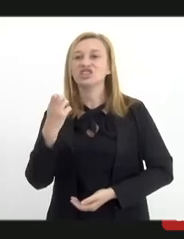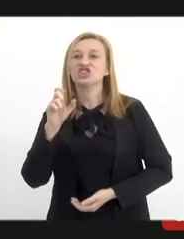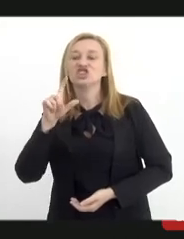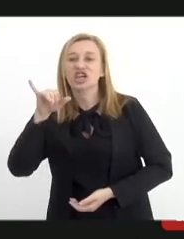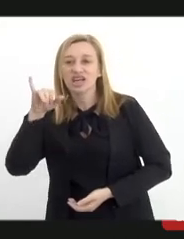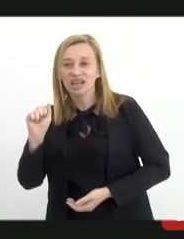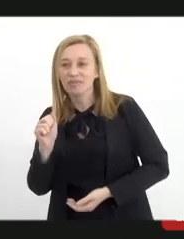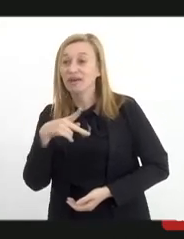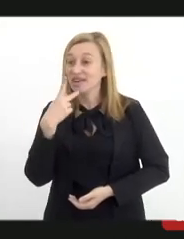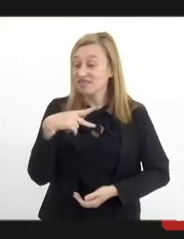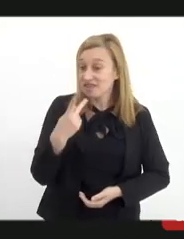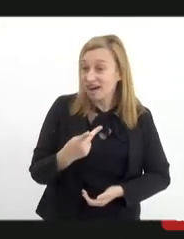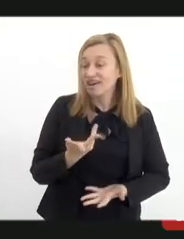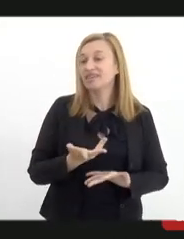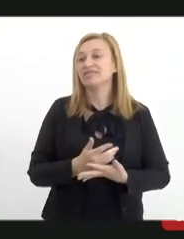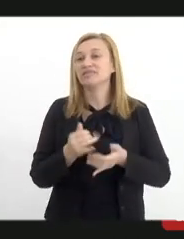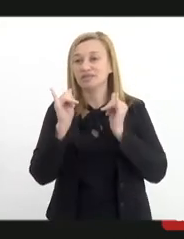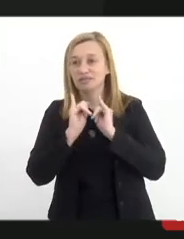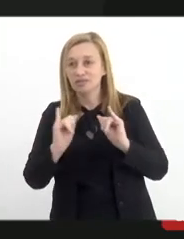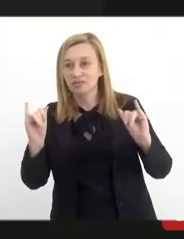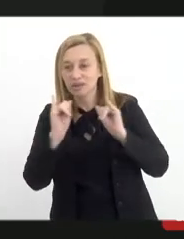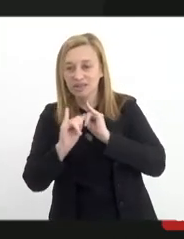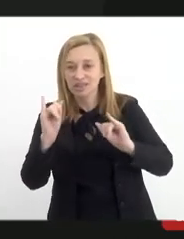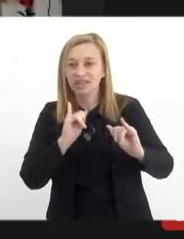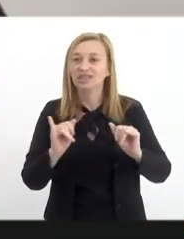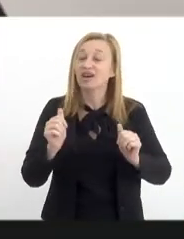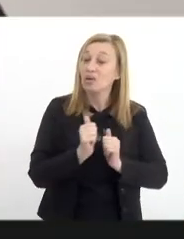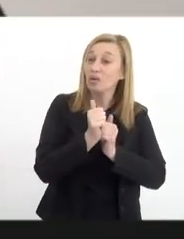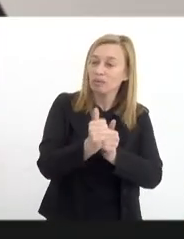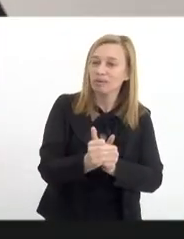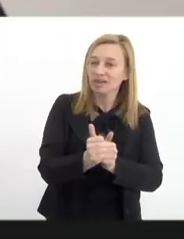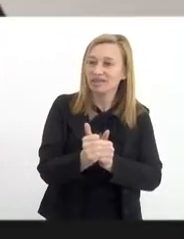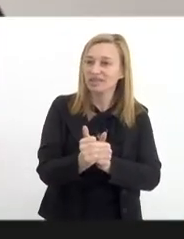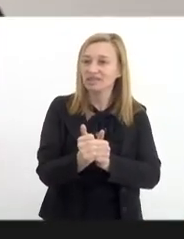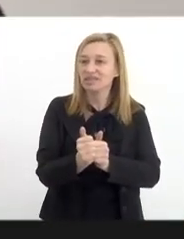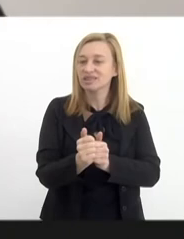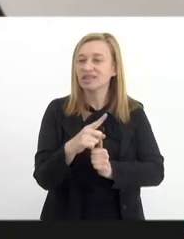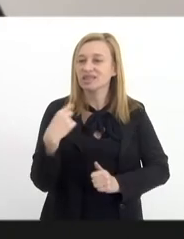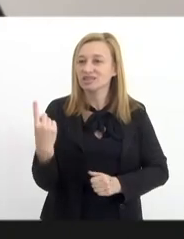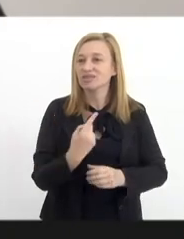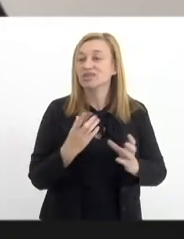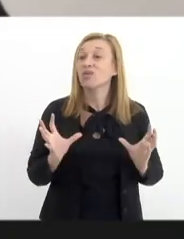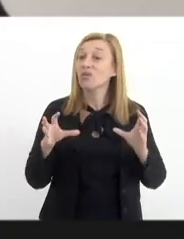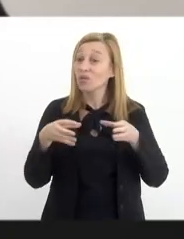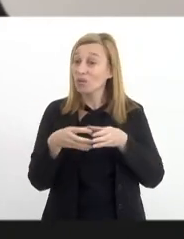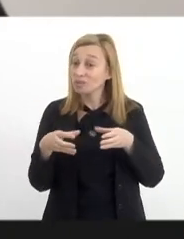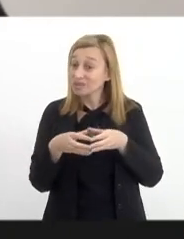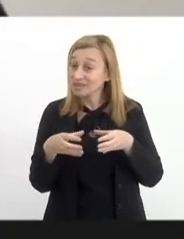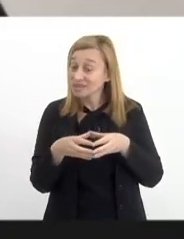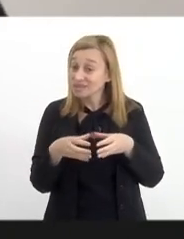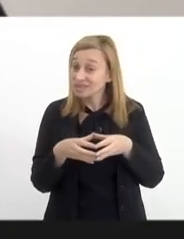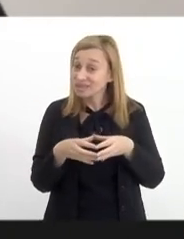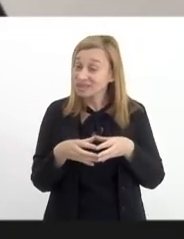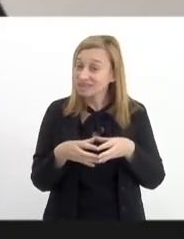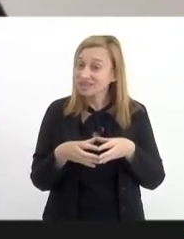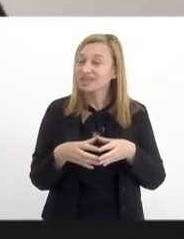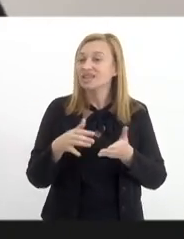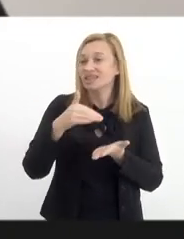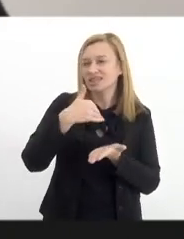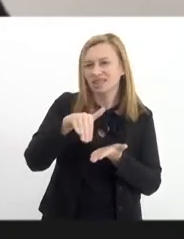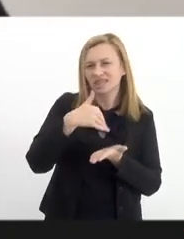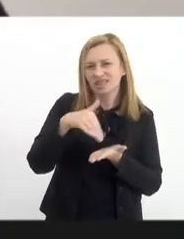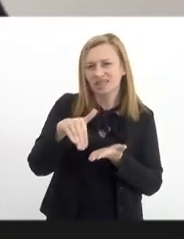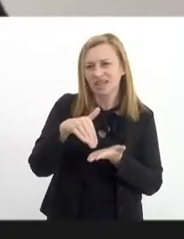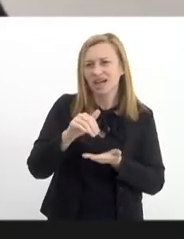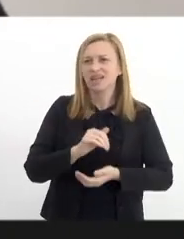pela palavra, pela explanação e também por acompanhar os passos aqui da nossa comissão e externa a nossa secretária